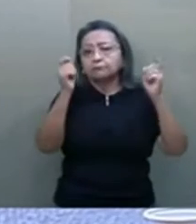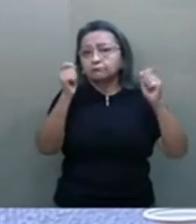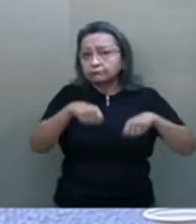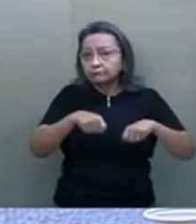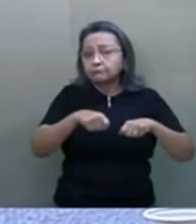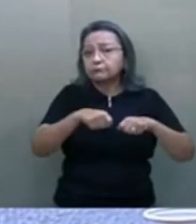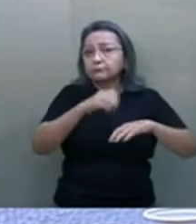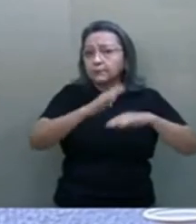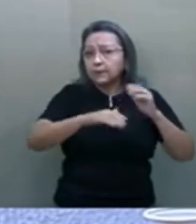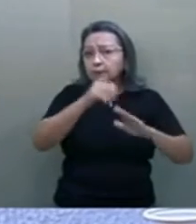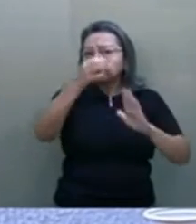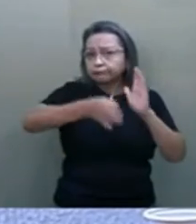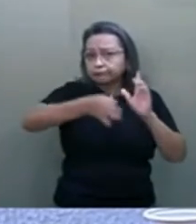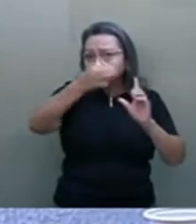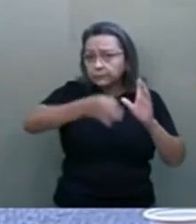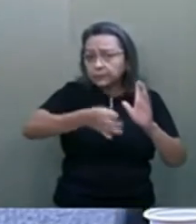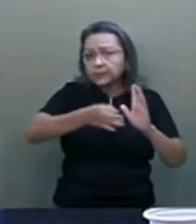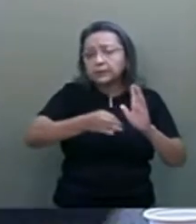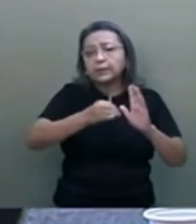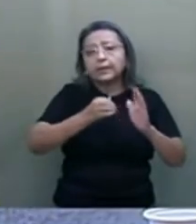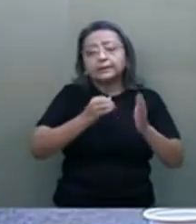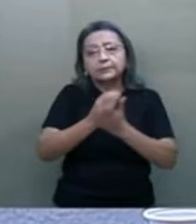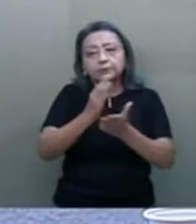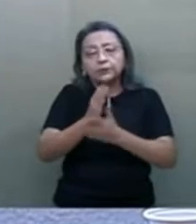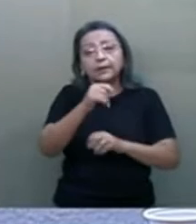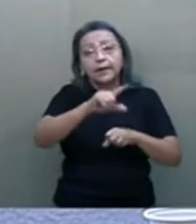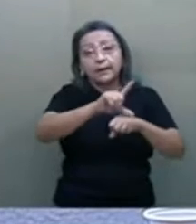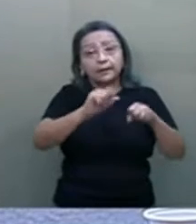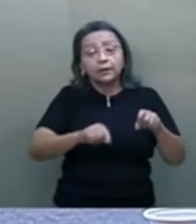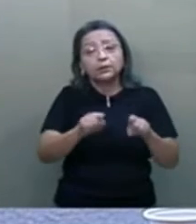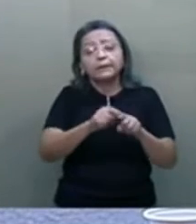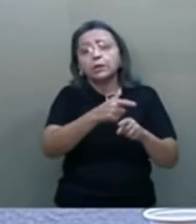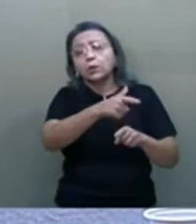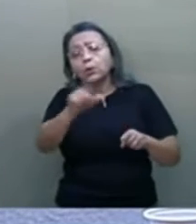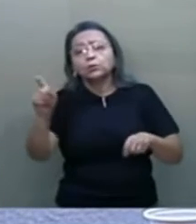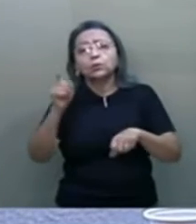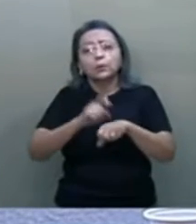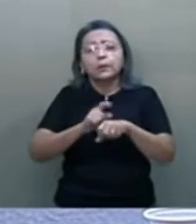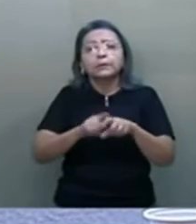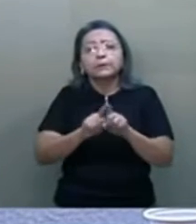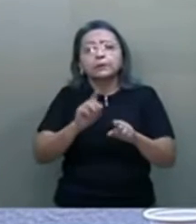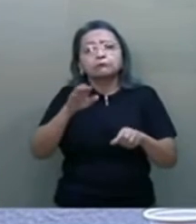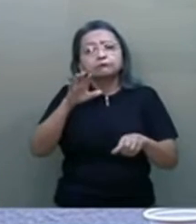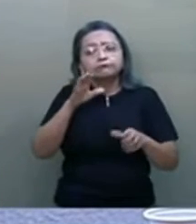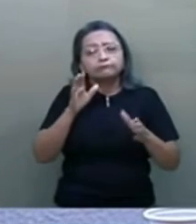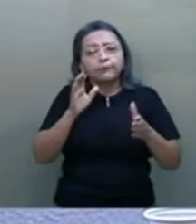tanto na competência sancionadora da Anatel, quanto em alguns atos de concentração.